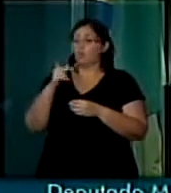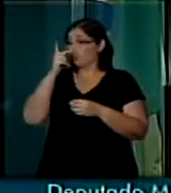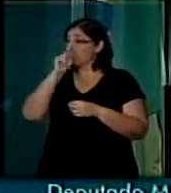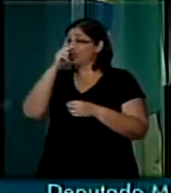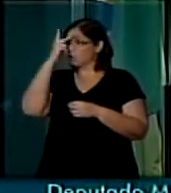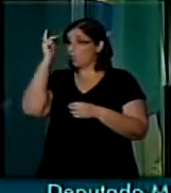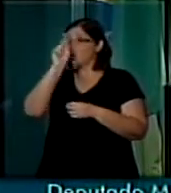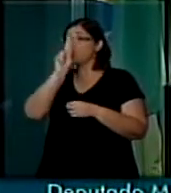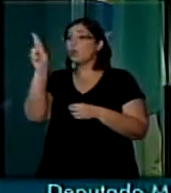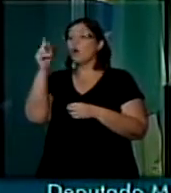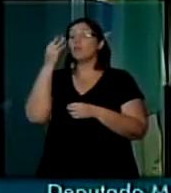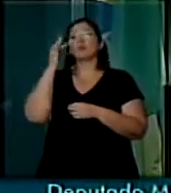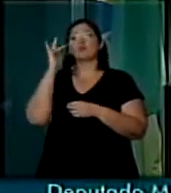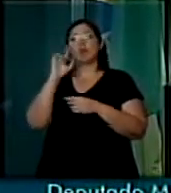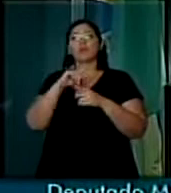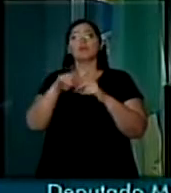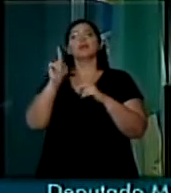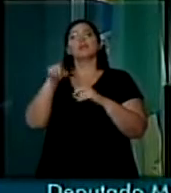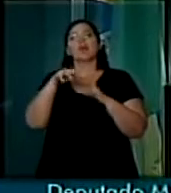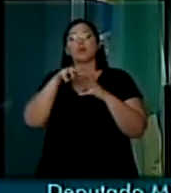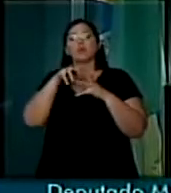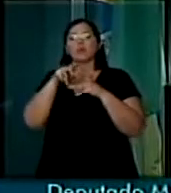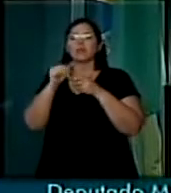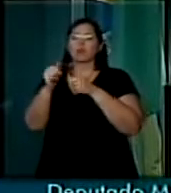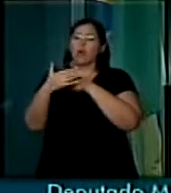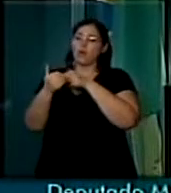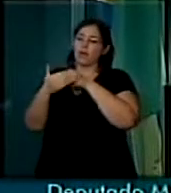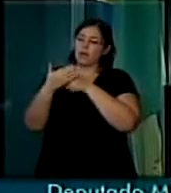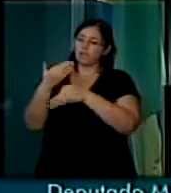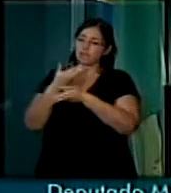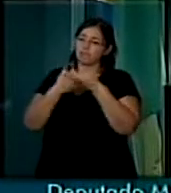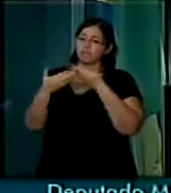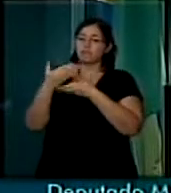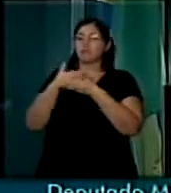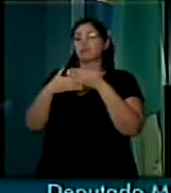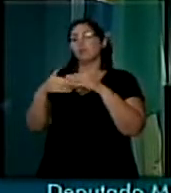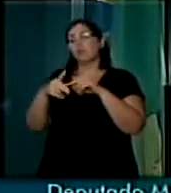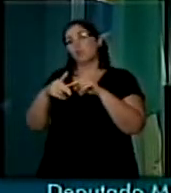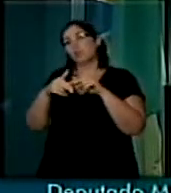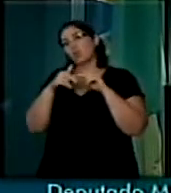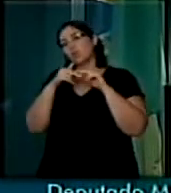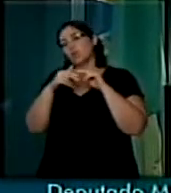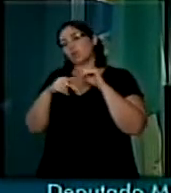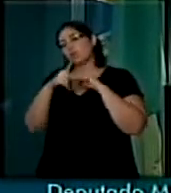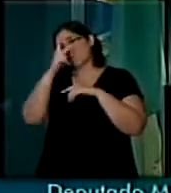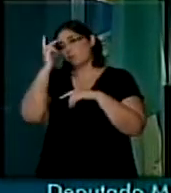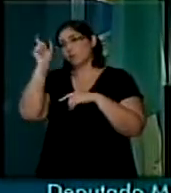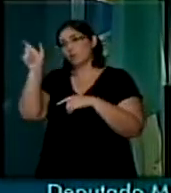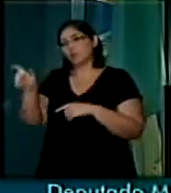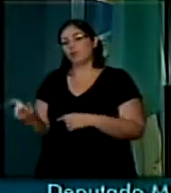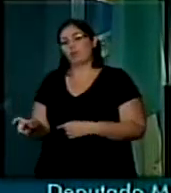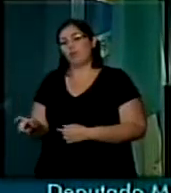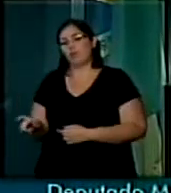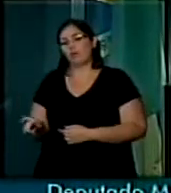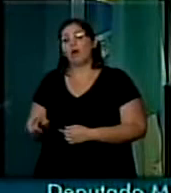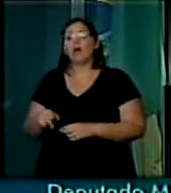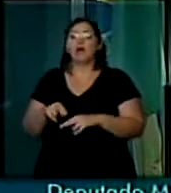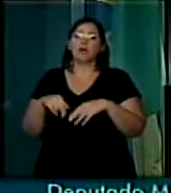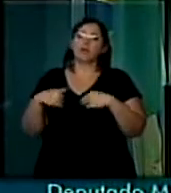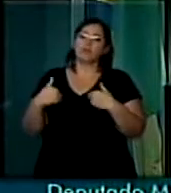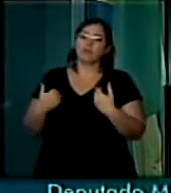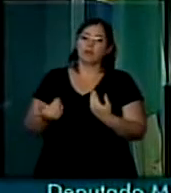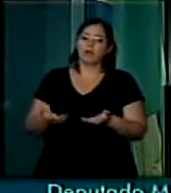mas que ao mesmo tempo é universal, é amplo, em função do ser humano que é. Então, eu